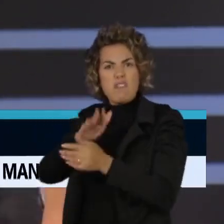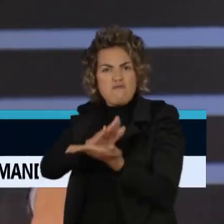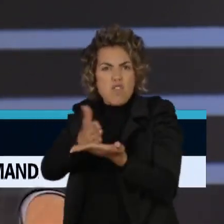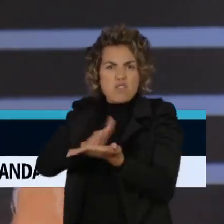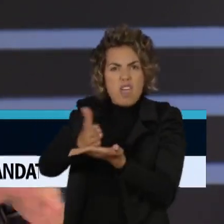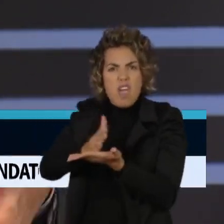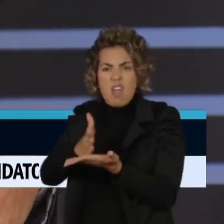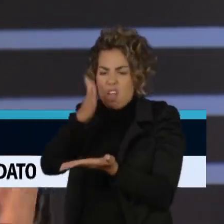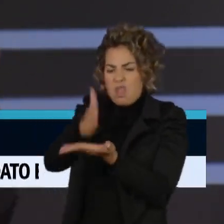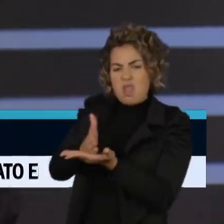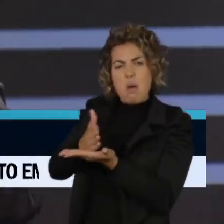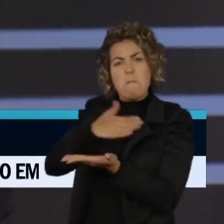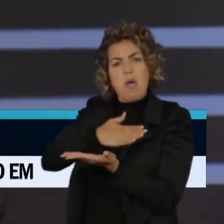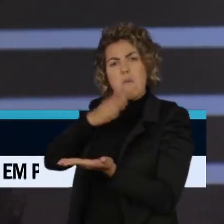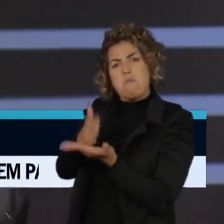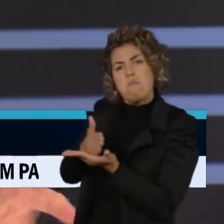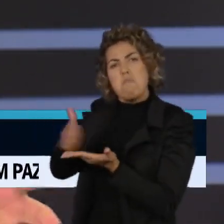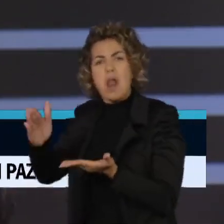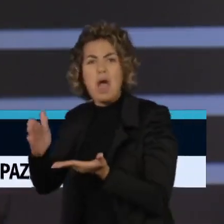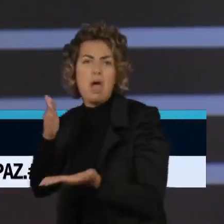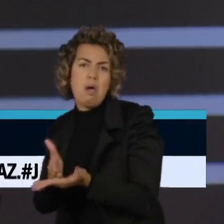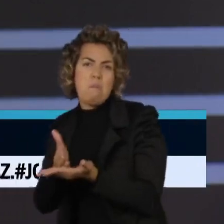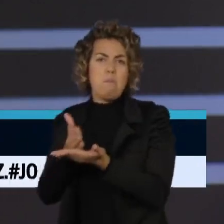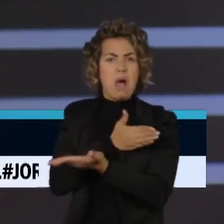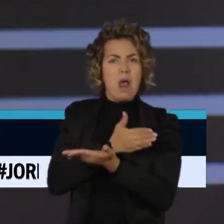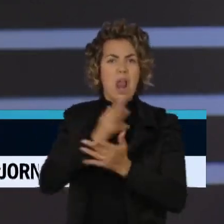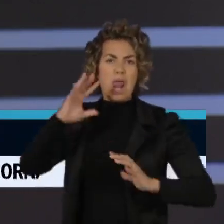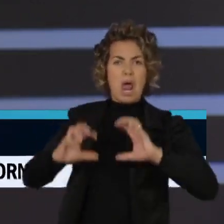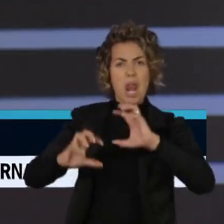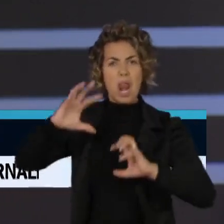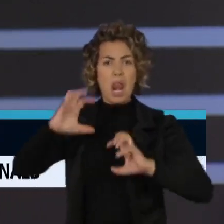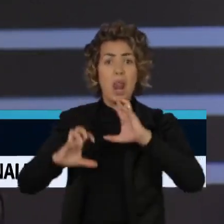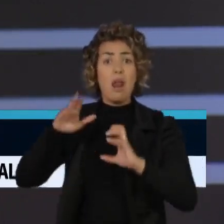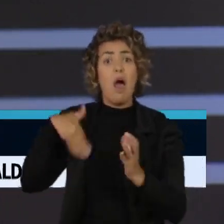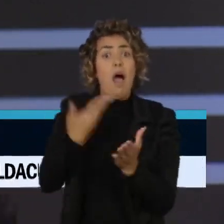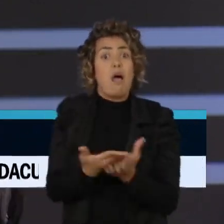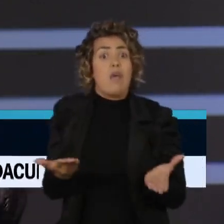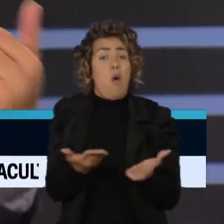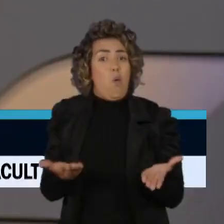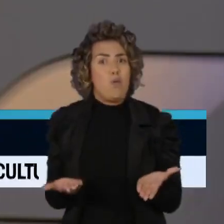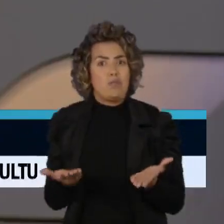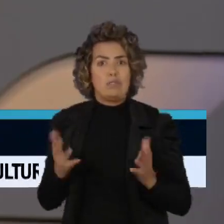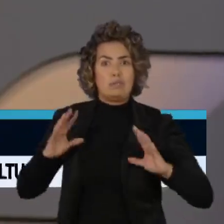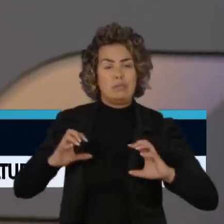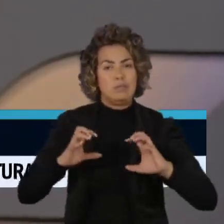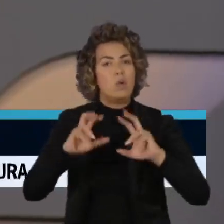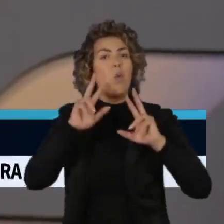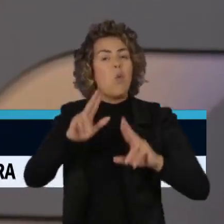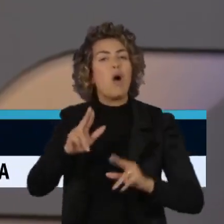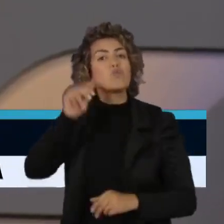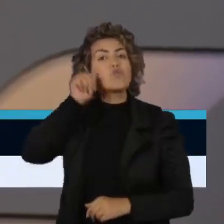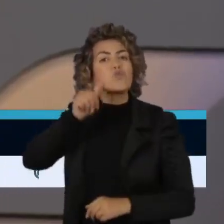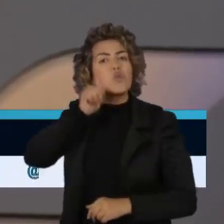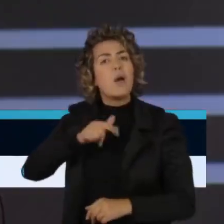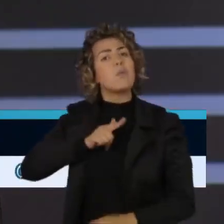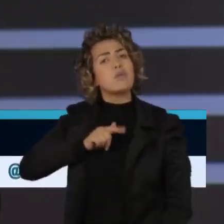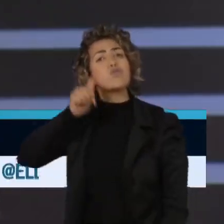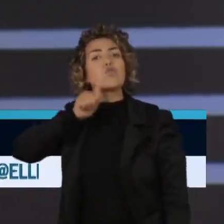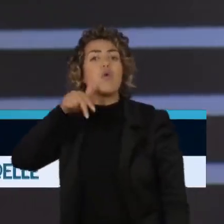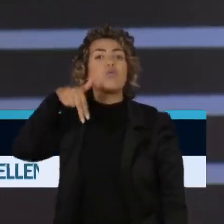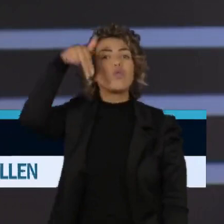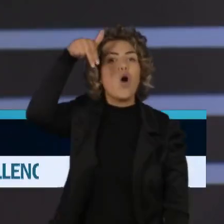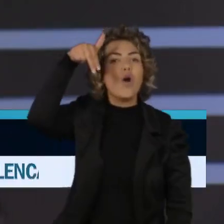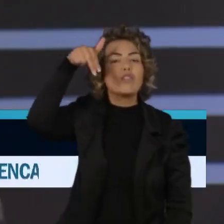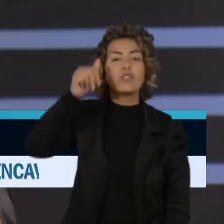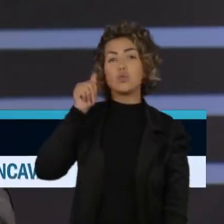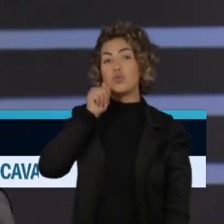entre outras coisas, que até hoje as fronteiras do continente africano vão se moldando. O próprio Sudão se separou em Sudão do Norte, Sudão do Sul, né? Para poder